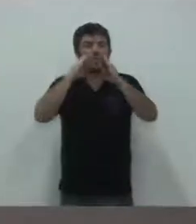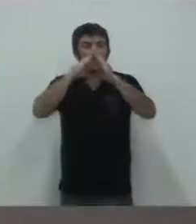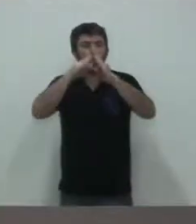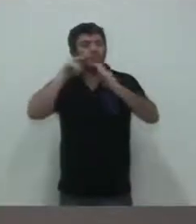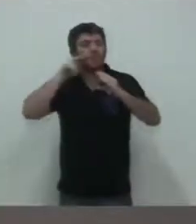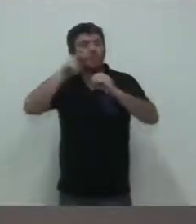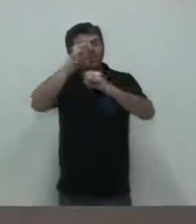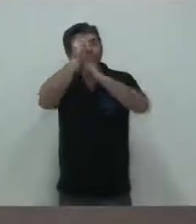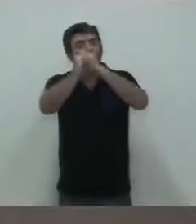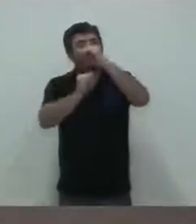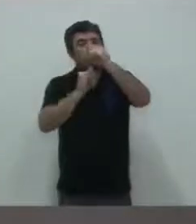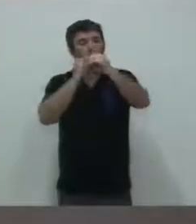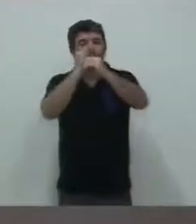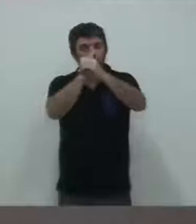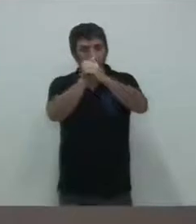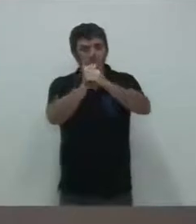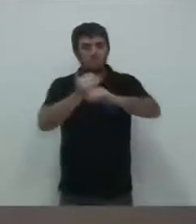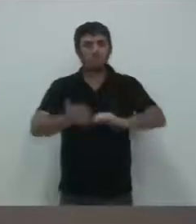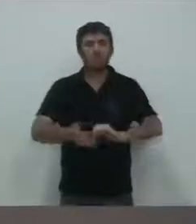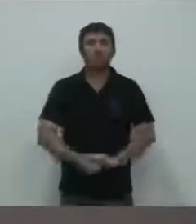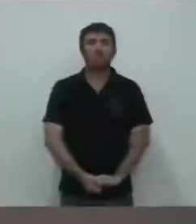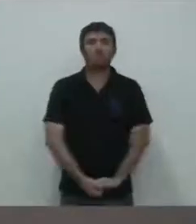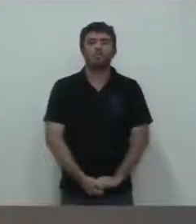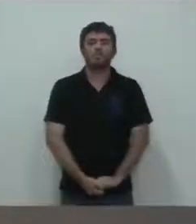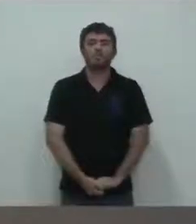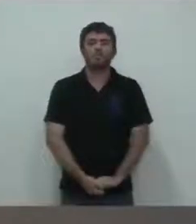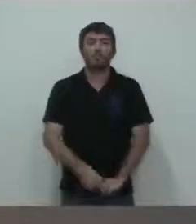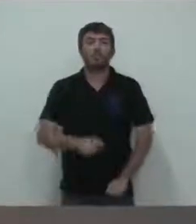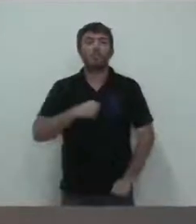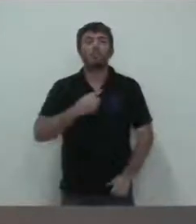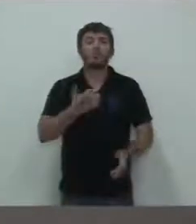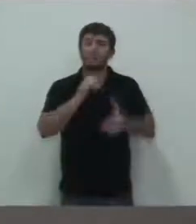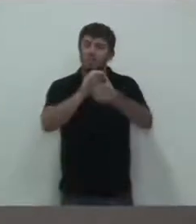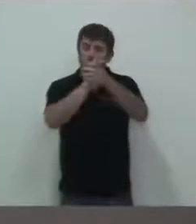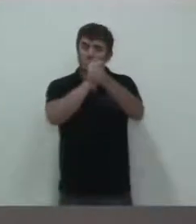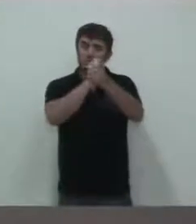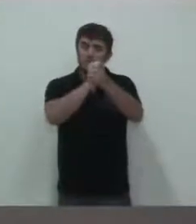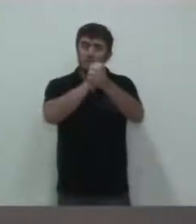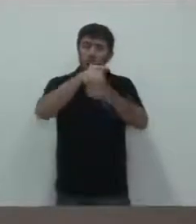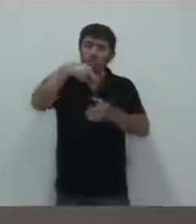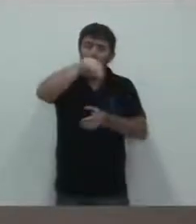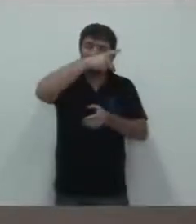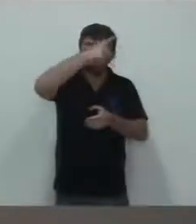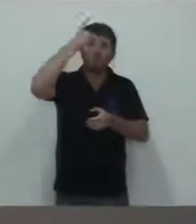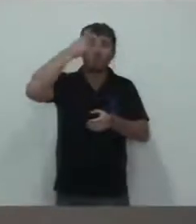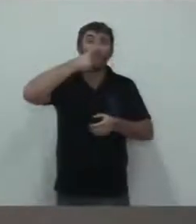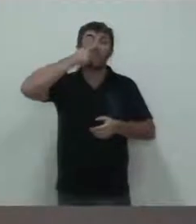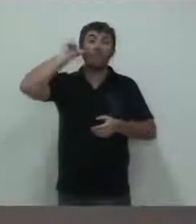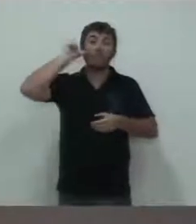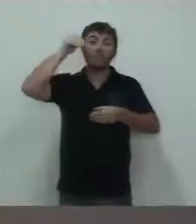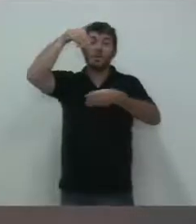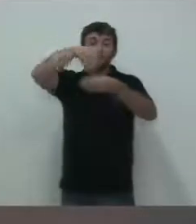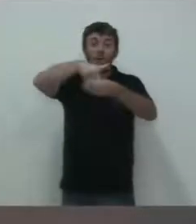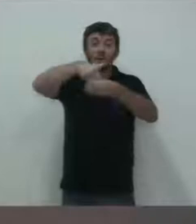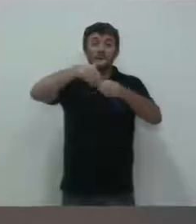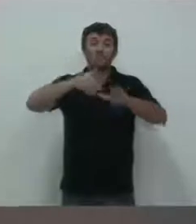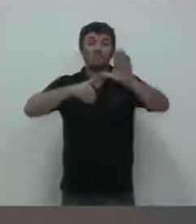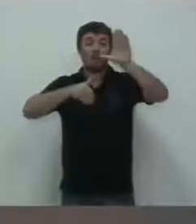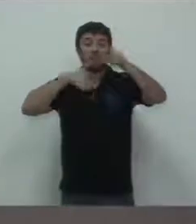Hoje a minha fala é parabenizar também as conselheiras tutelar pela eleição de ontem, parabéns a todas,